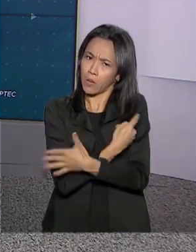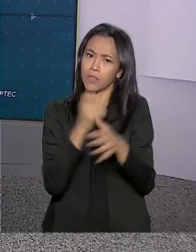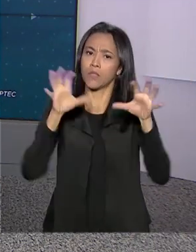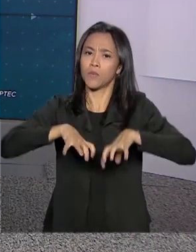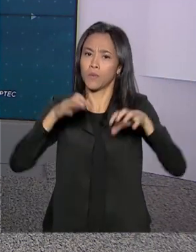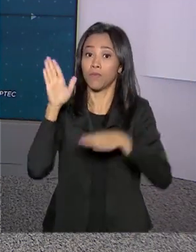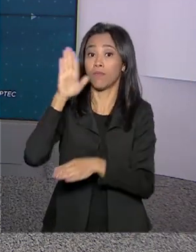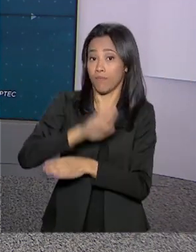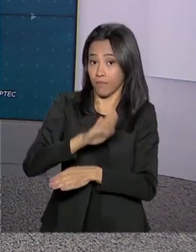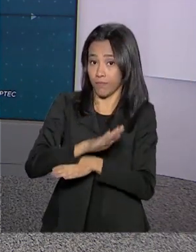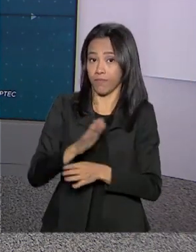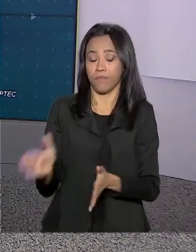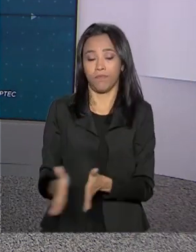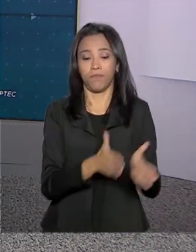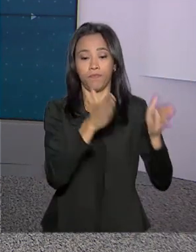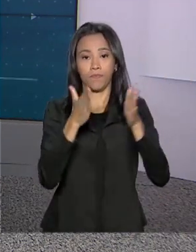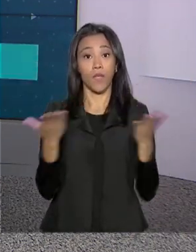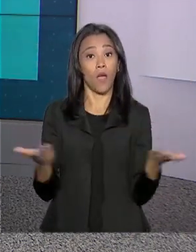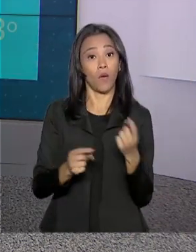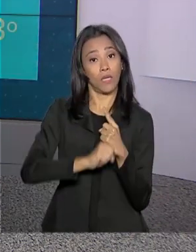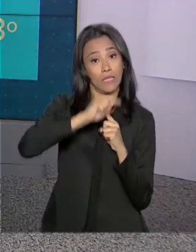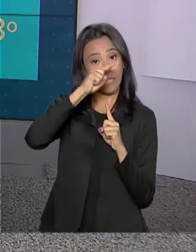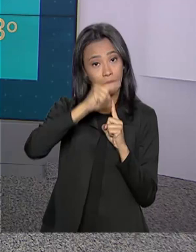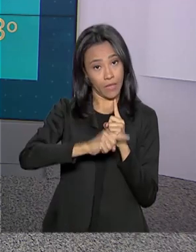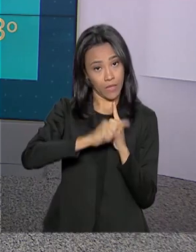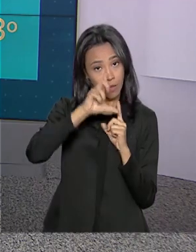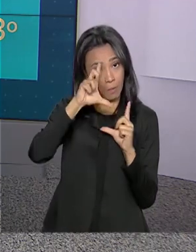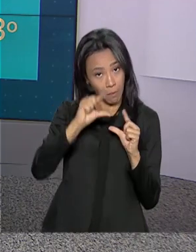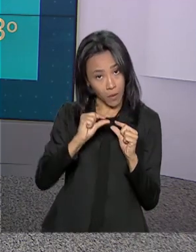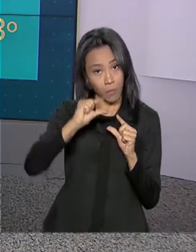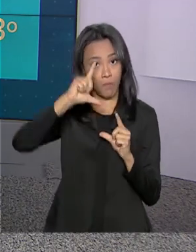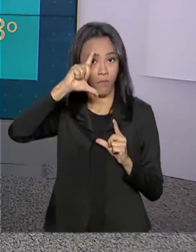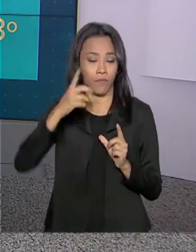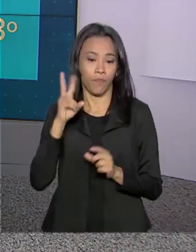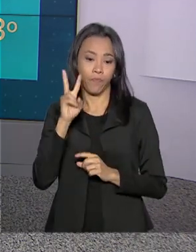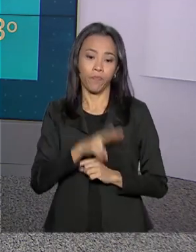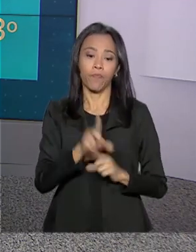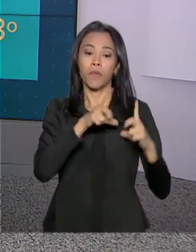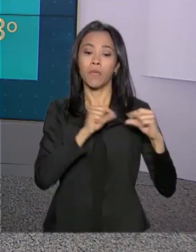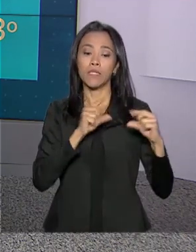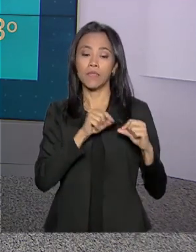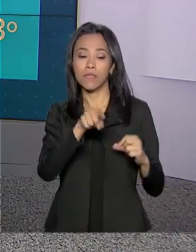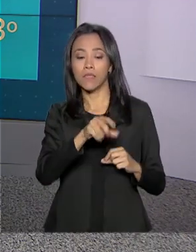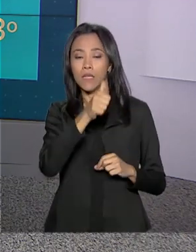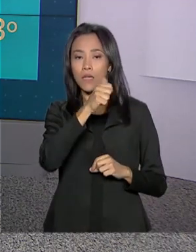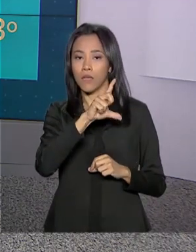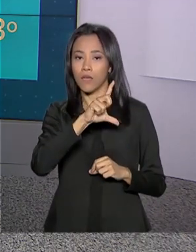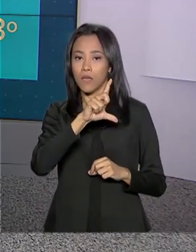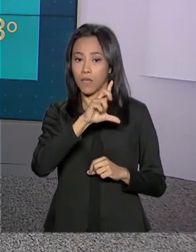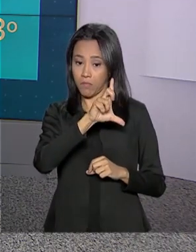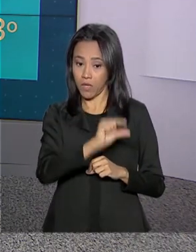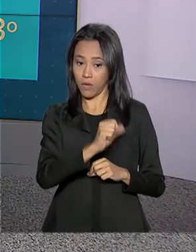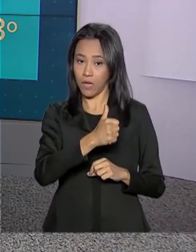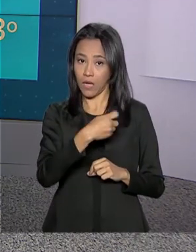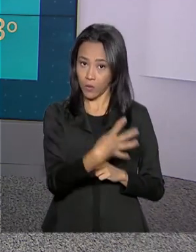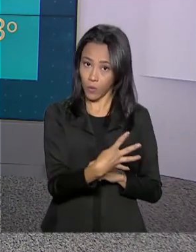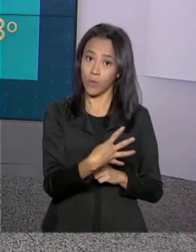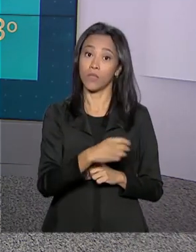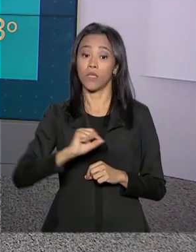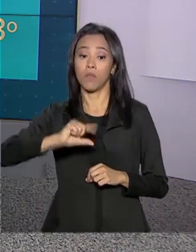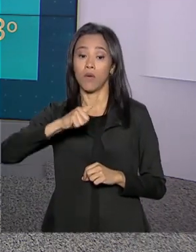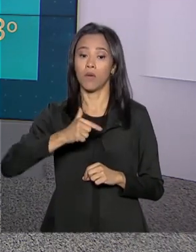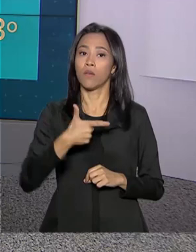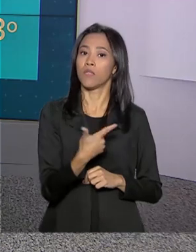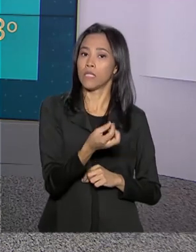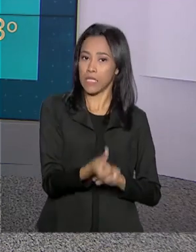à tarde. Vamos às temperaturas máximas e mínimas. Em Brasília, os termômetros marcam 14 de mínima e